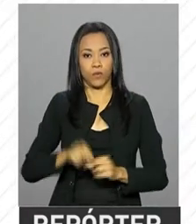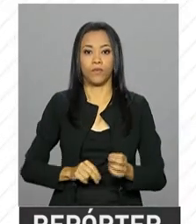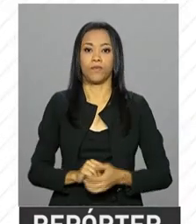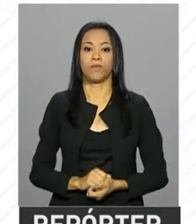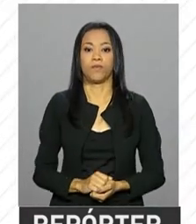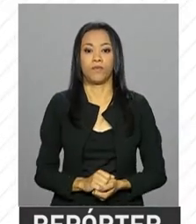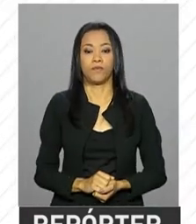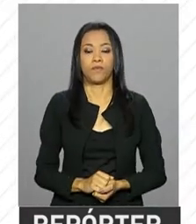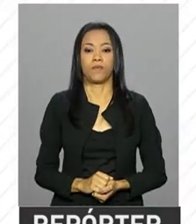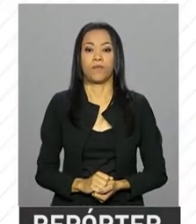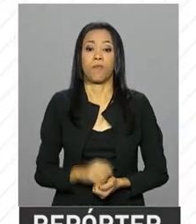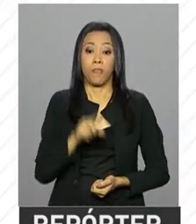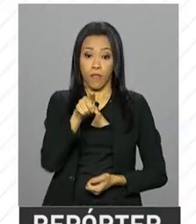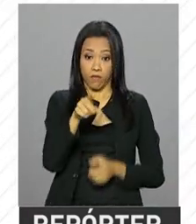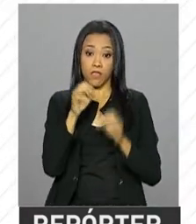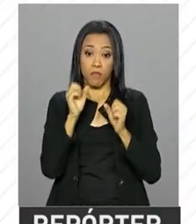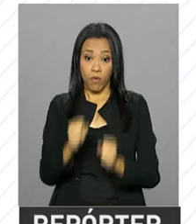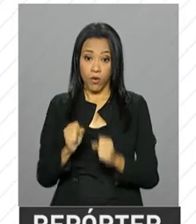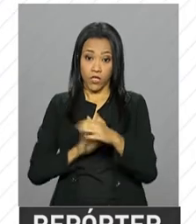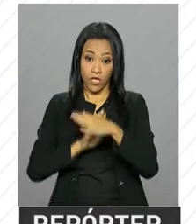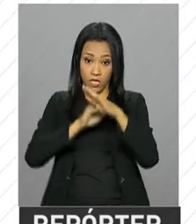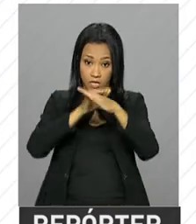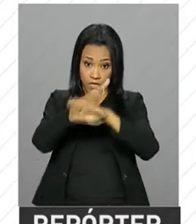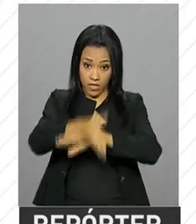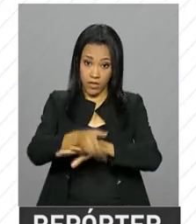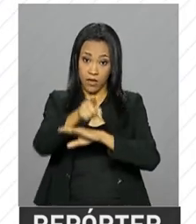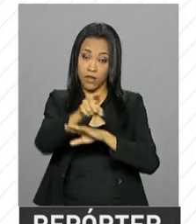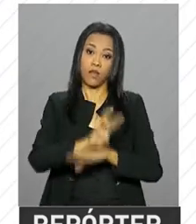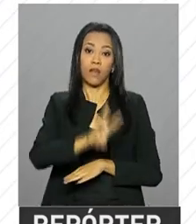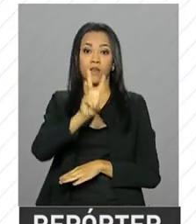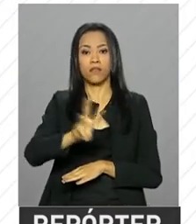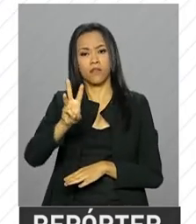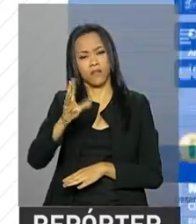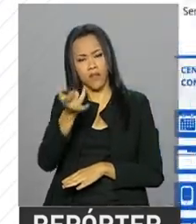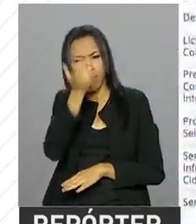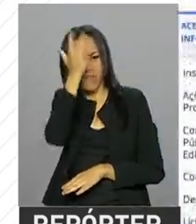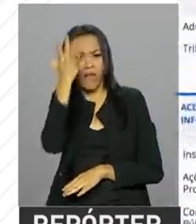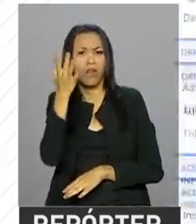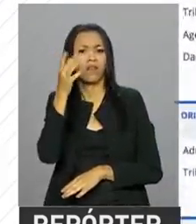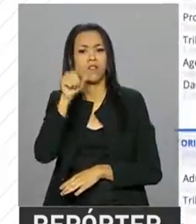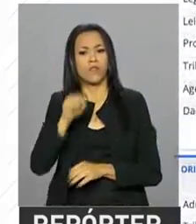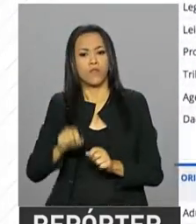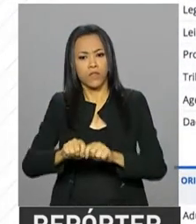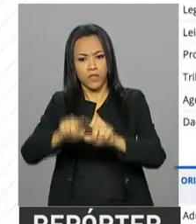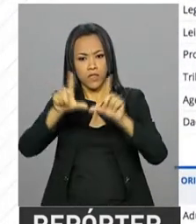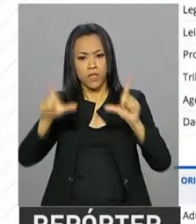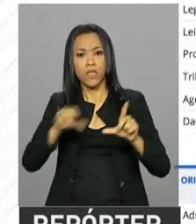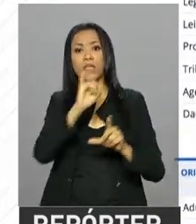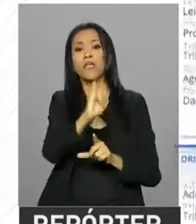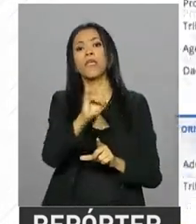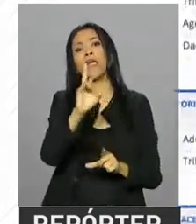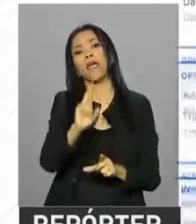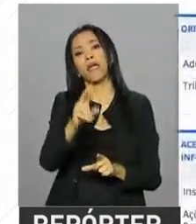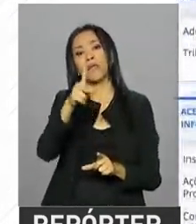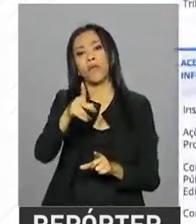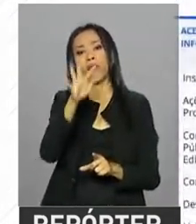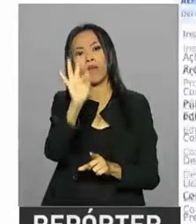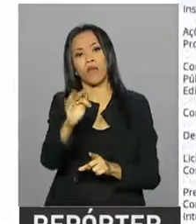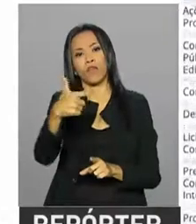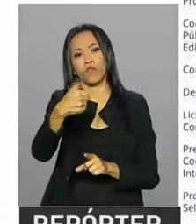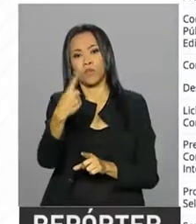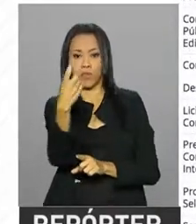Você pode fazer a consulta na página da Receita Federal. É fácil. Vá na opção IRPF 2017,